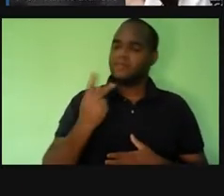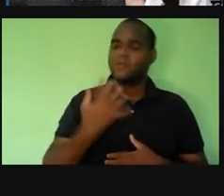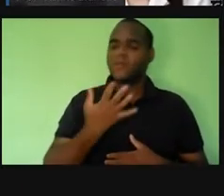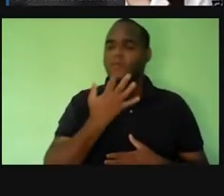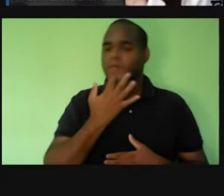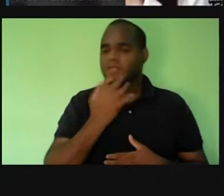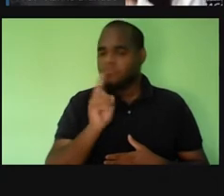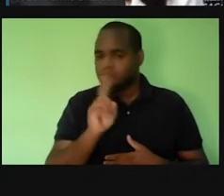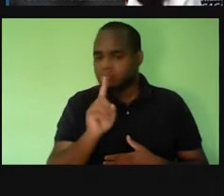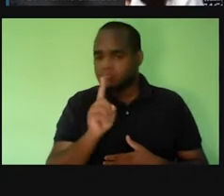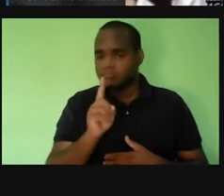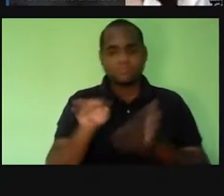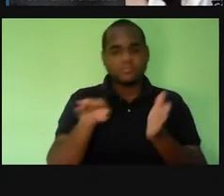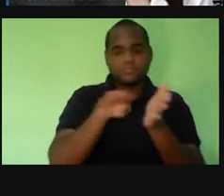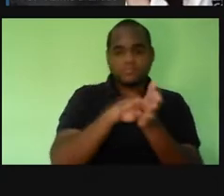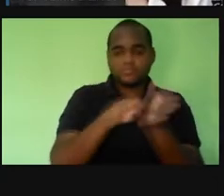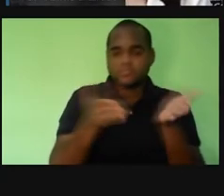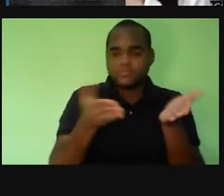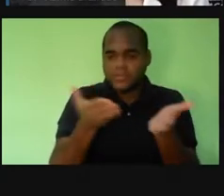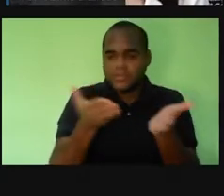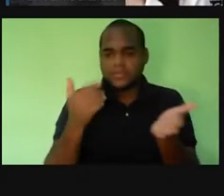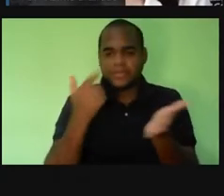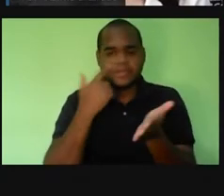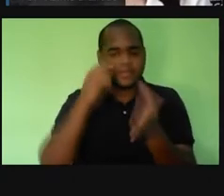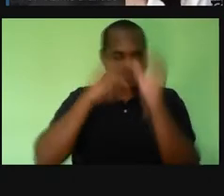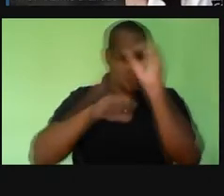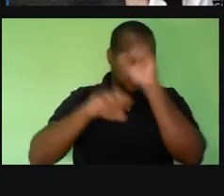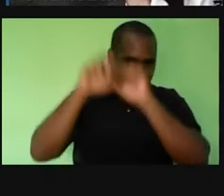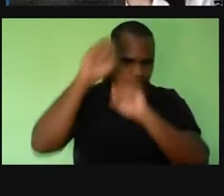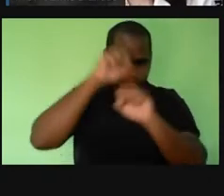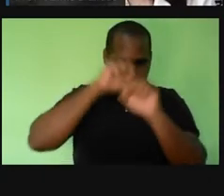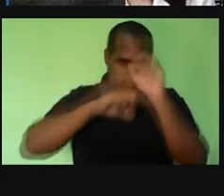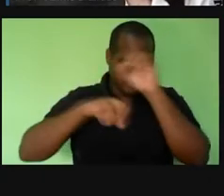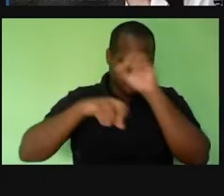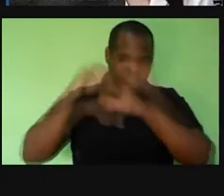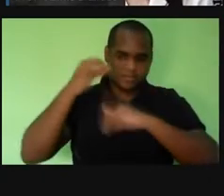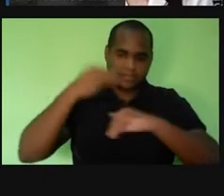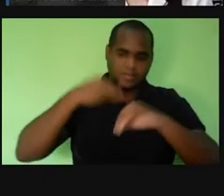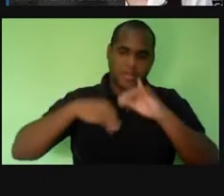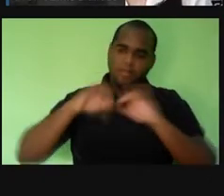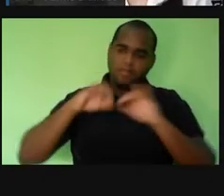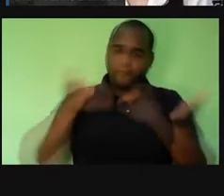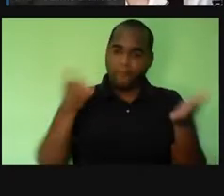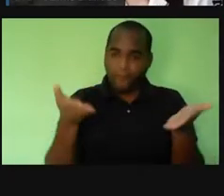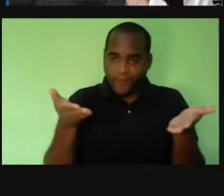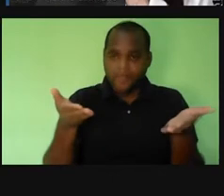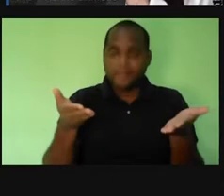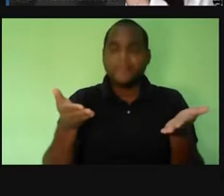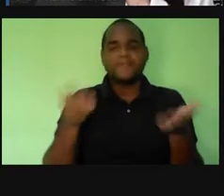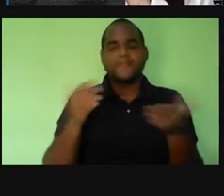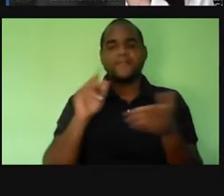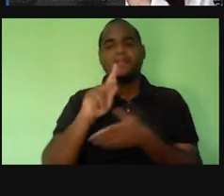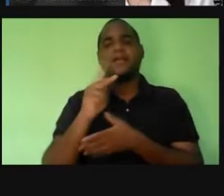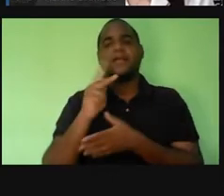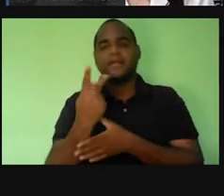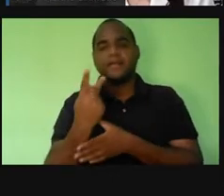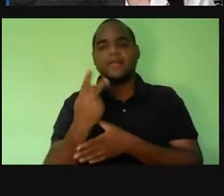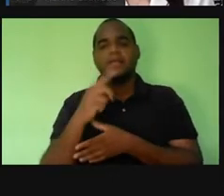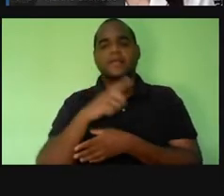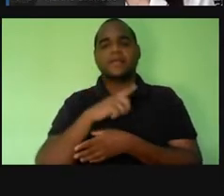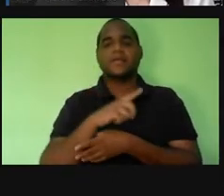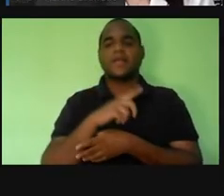quem chega agora, então está aprendendo um pouquinho sobre química nesse momento, então pH é o que a gente chama de